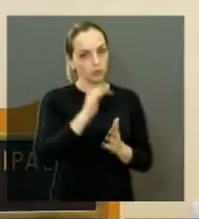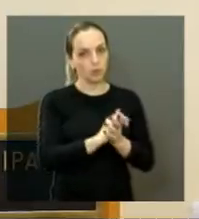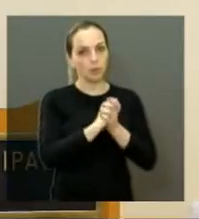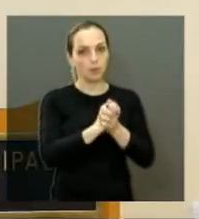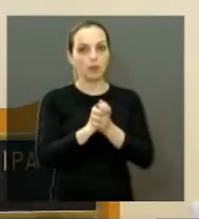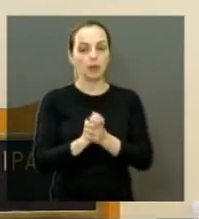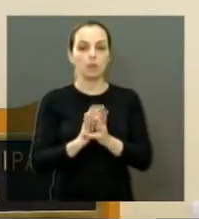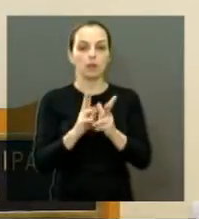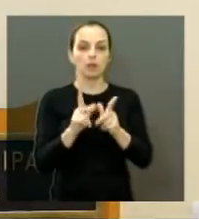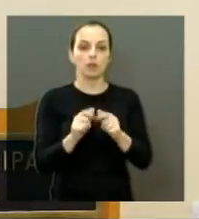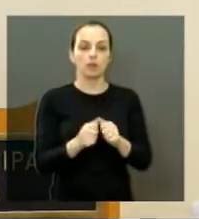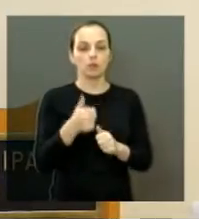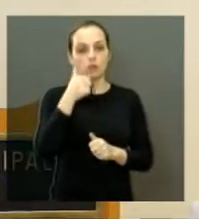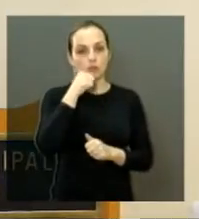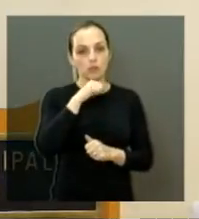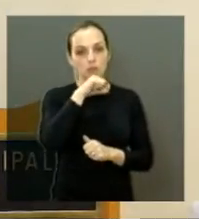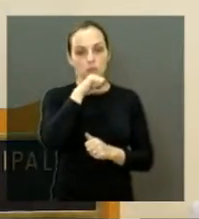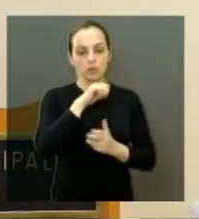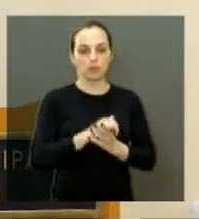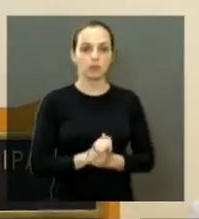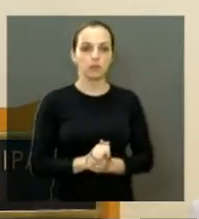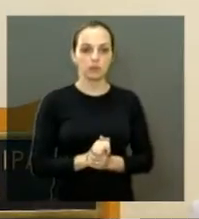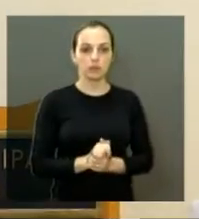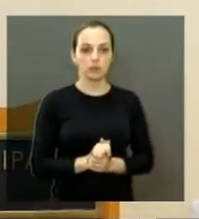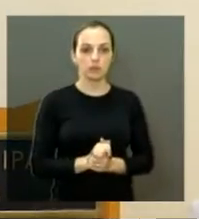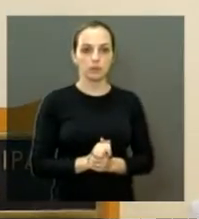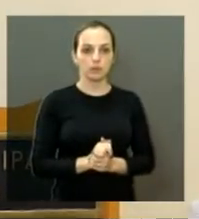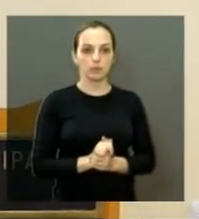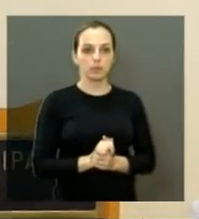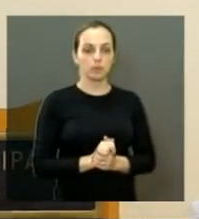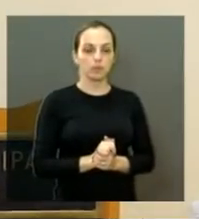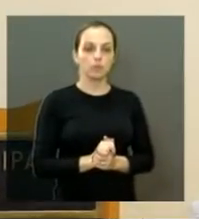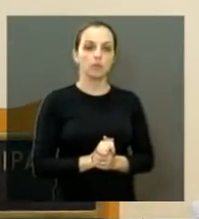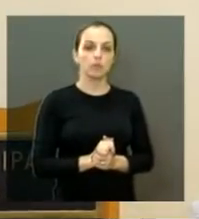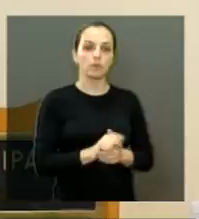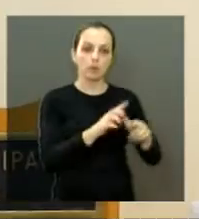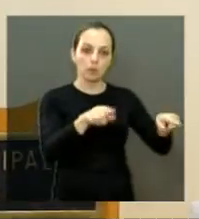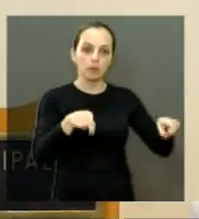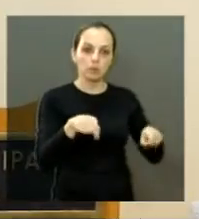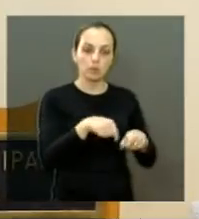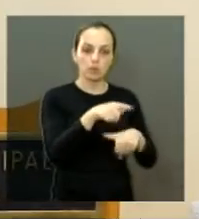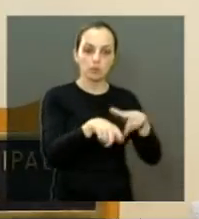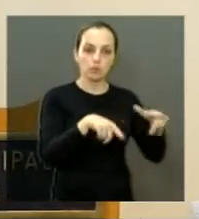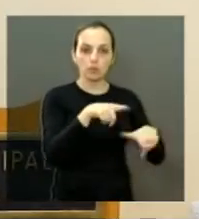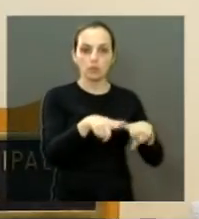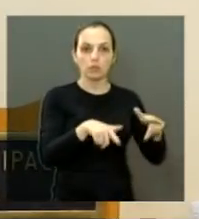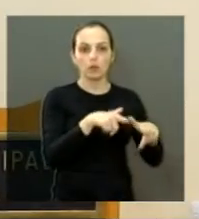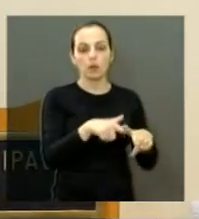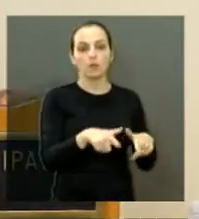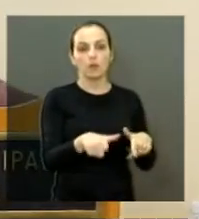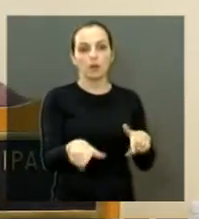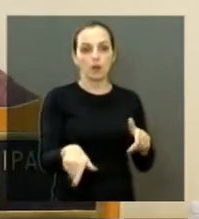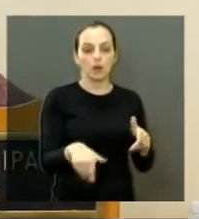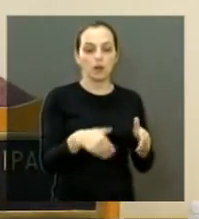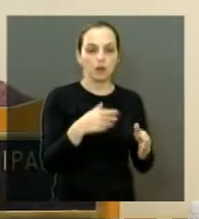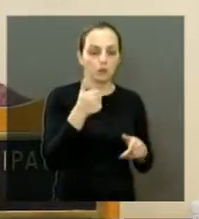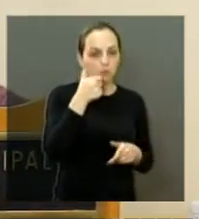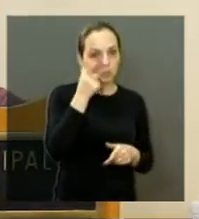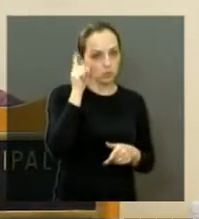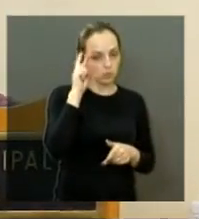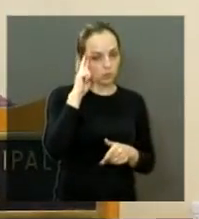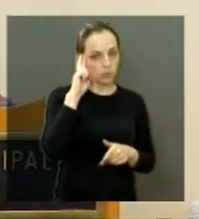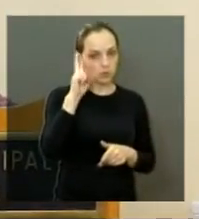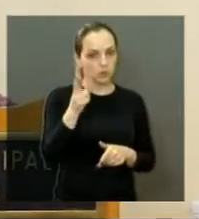mães. Recentemente eu recebi em meu gabinete o senhor Hamilton, com a